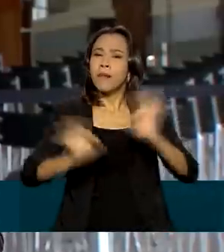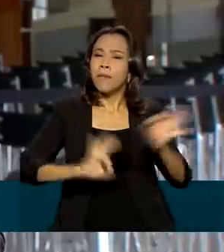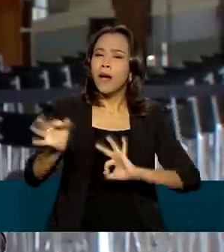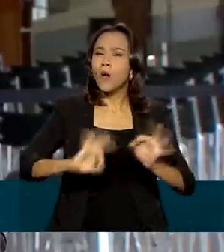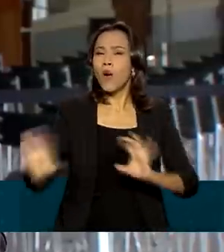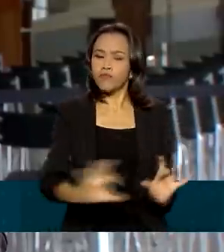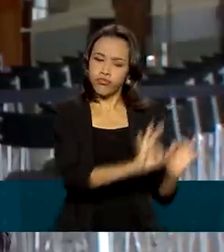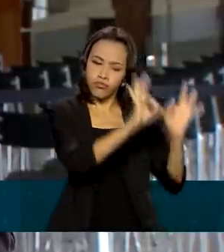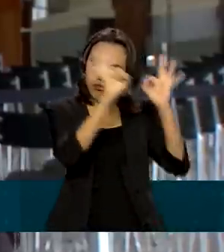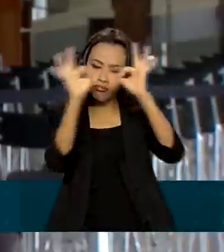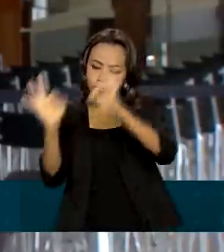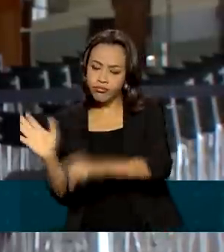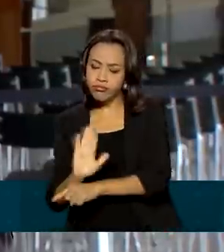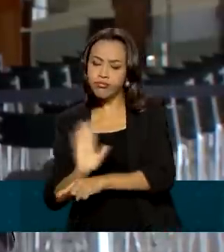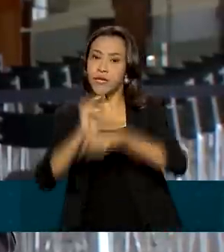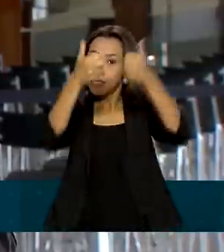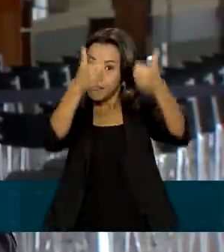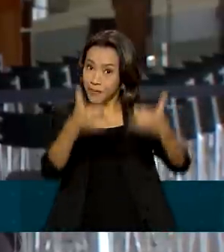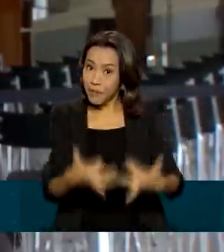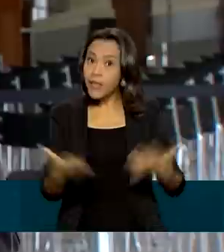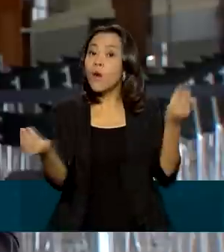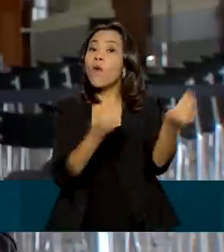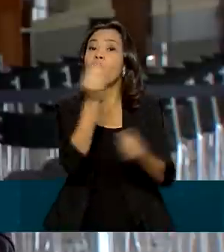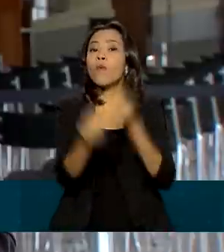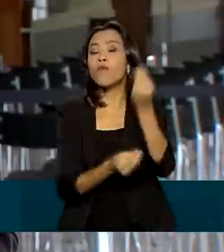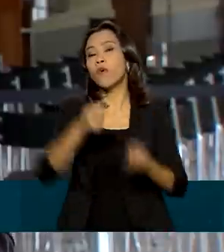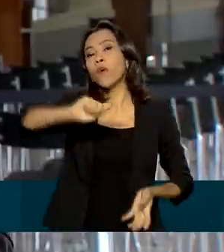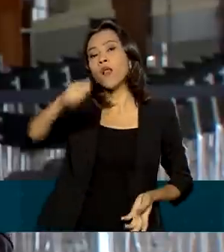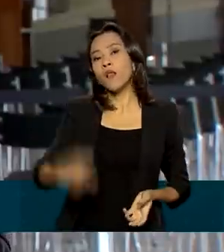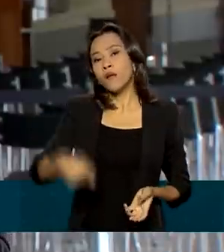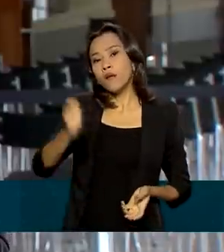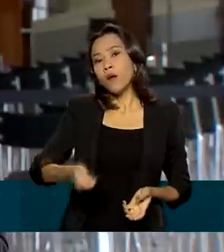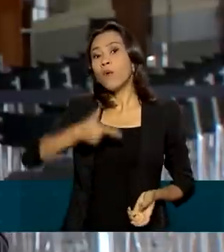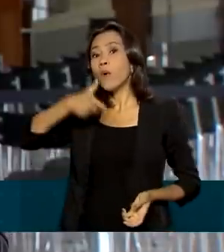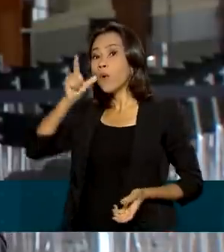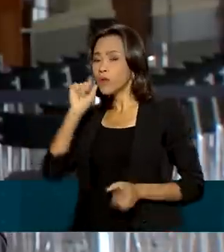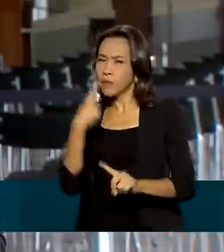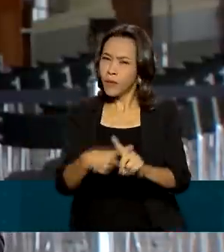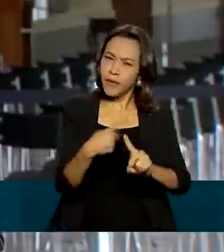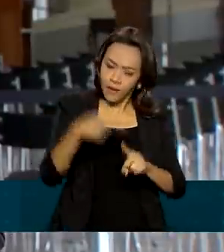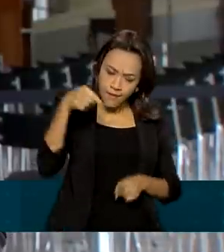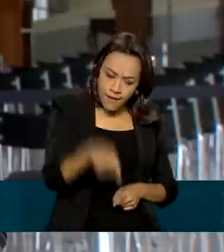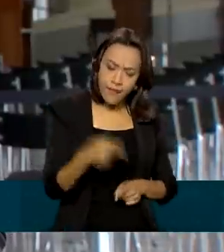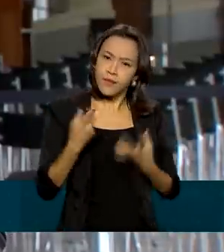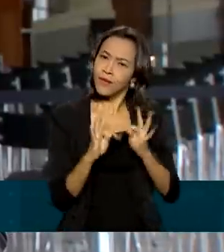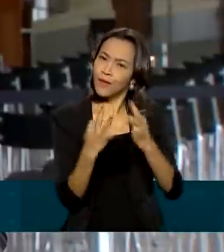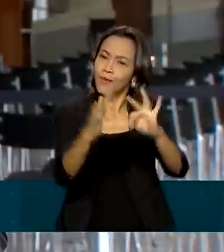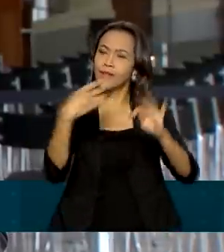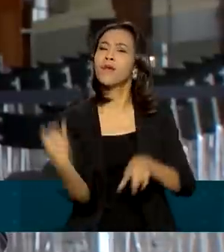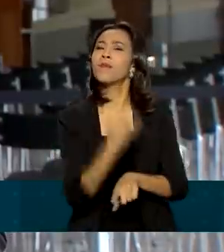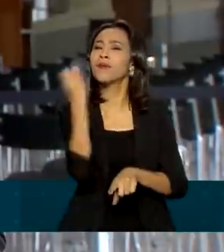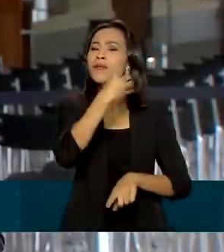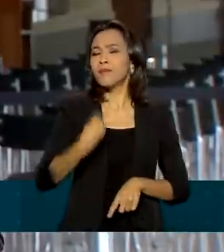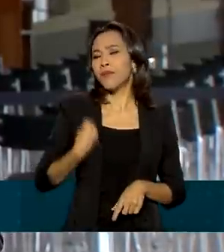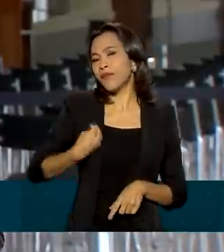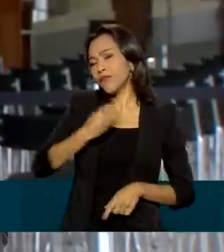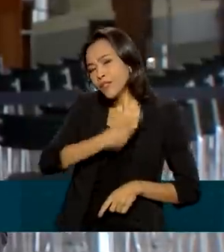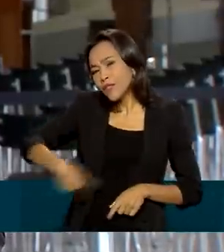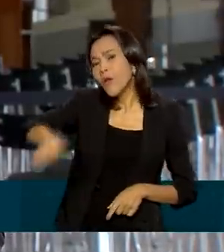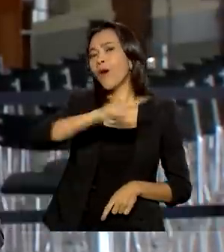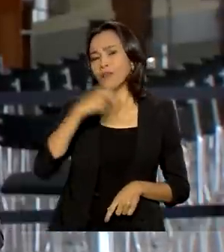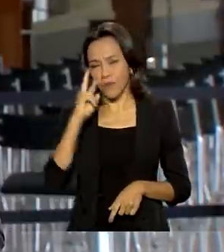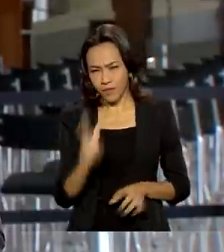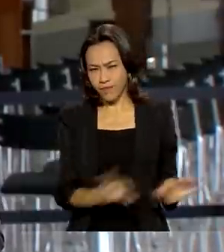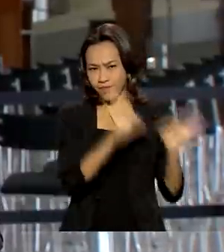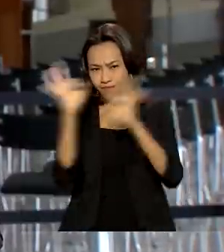explica um pouco sobre o 5G, como foi esse leilão ontem, e também por que essa tecnologia é tão importante para a vida de todos nós daqui para frente.